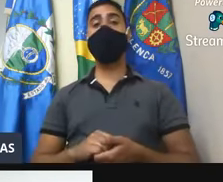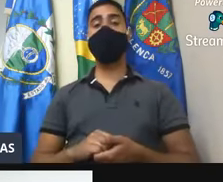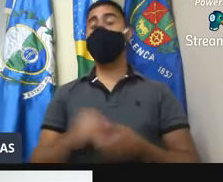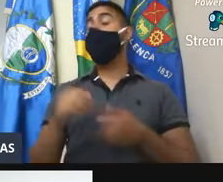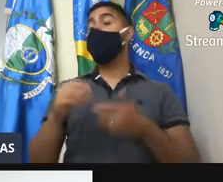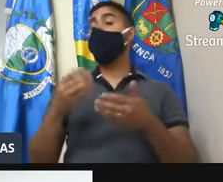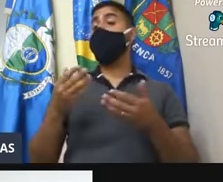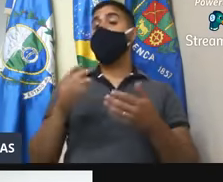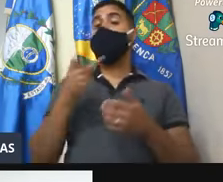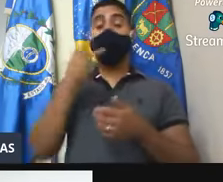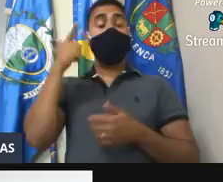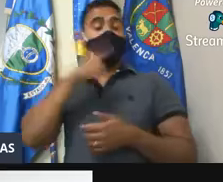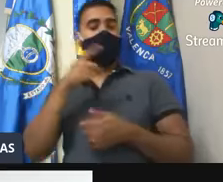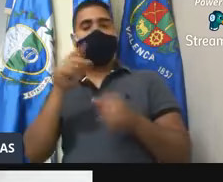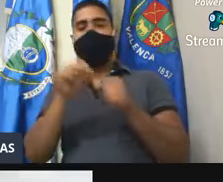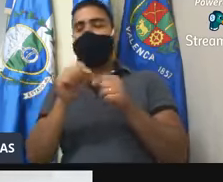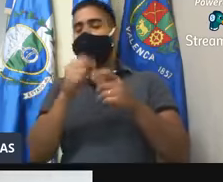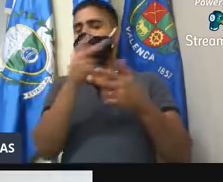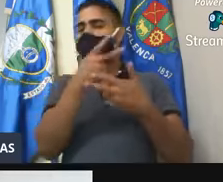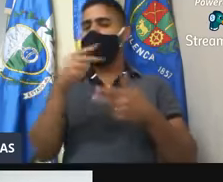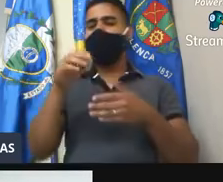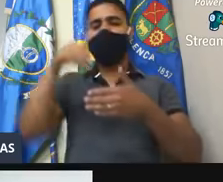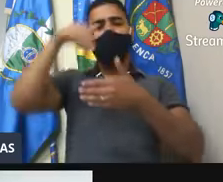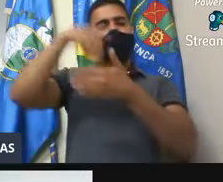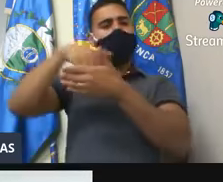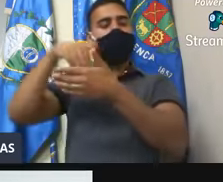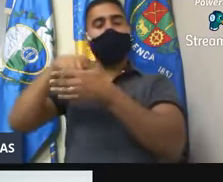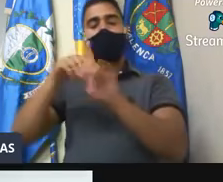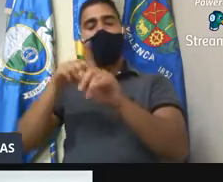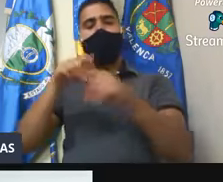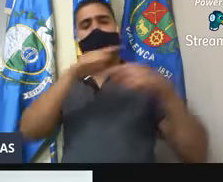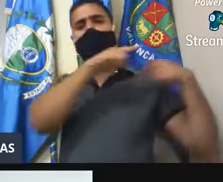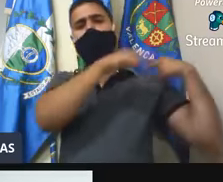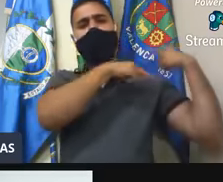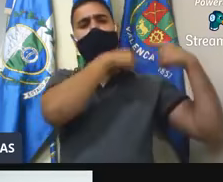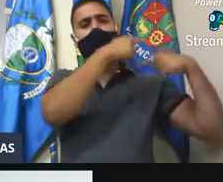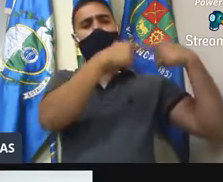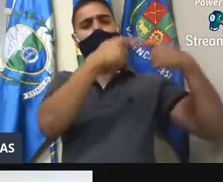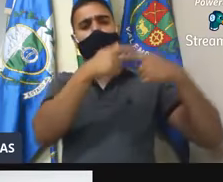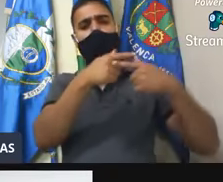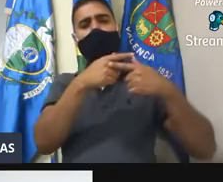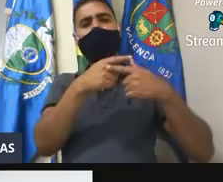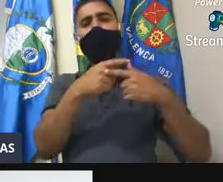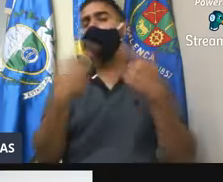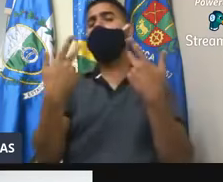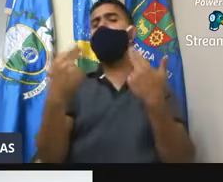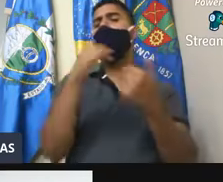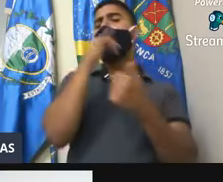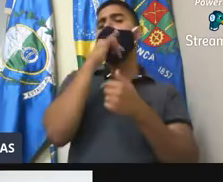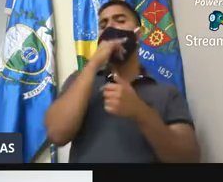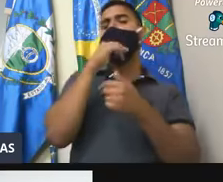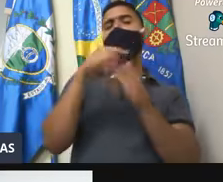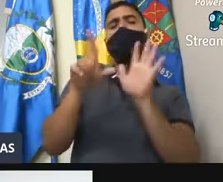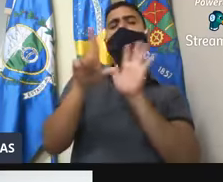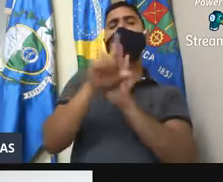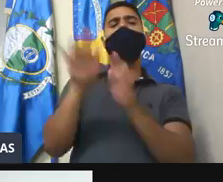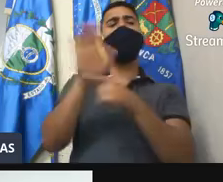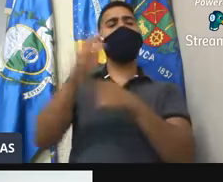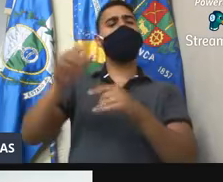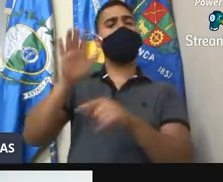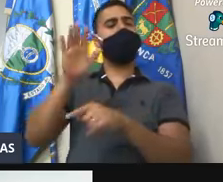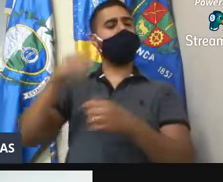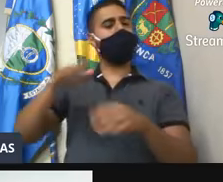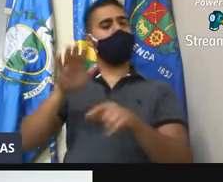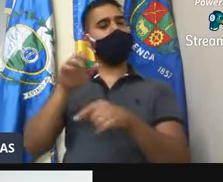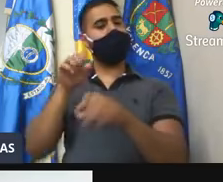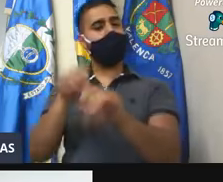ações para as eleições, mas sim para gerações. É igual a Dália Rosinha de Valença que nós fizemos, igual a lei da Bolsa de Estudos, igual